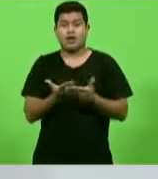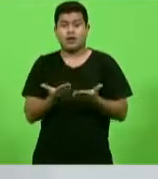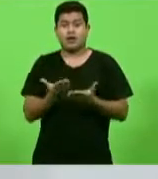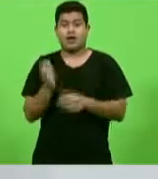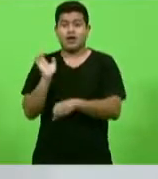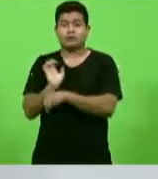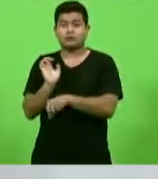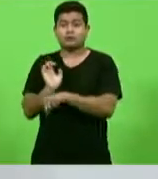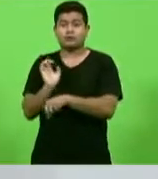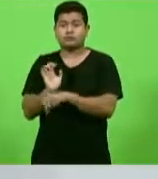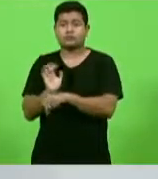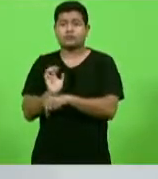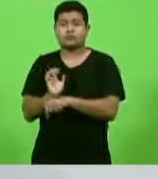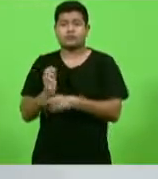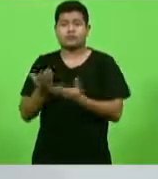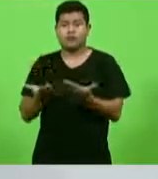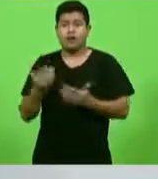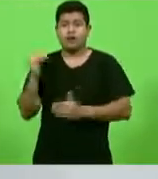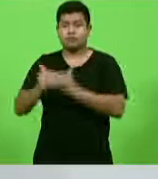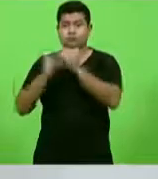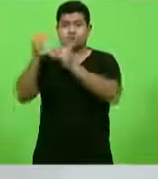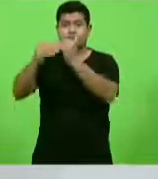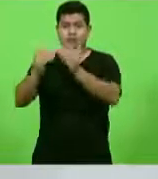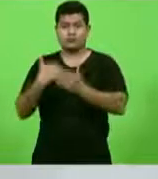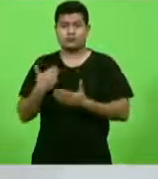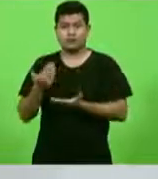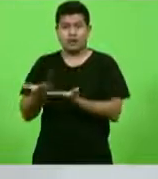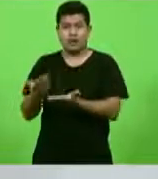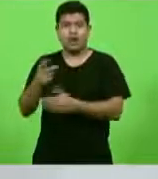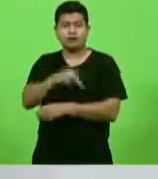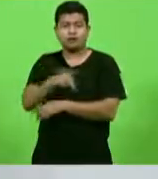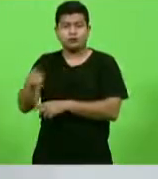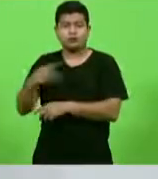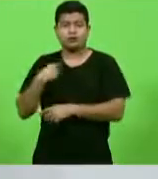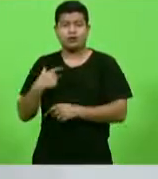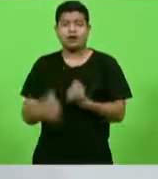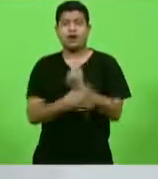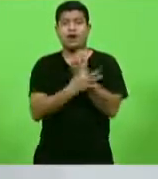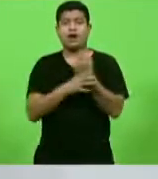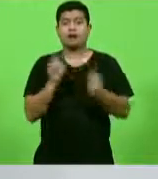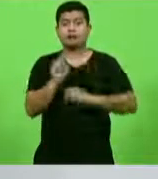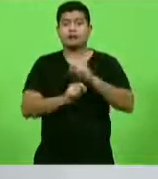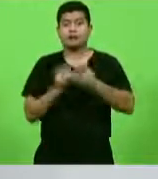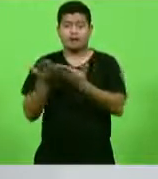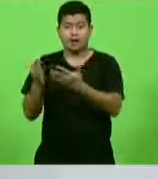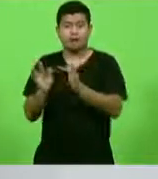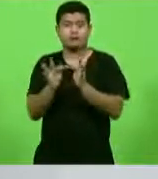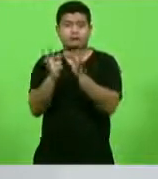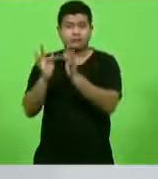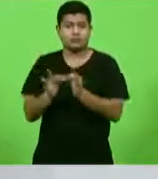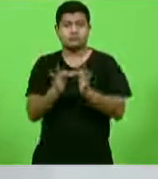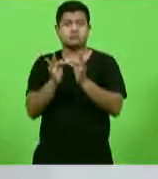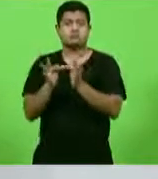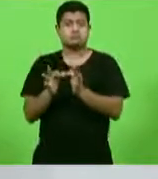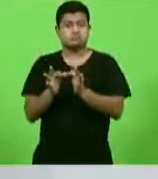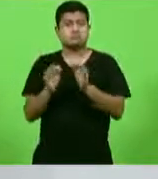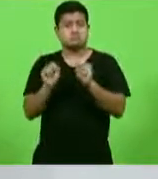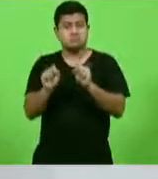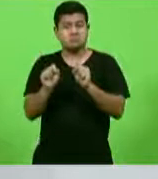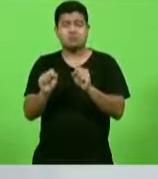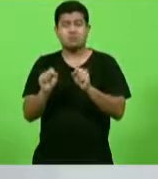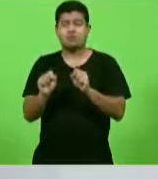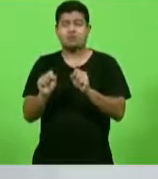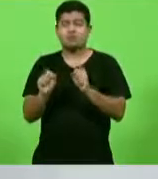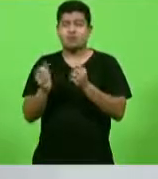carreira do magistério garantem que o Estado, no caso a Fundação Catarinense Educação Especial, pode fazer com que